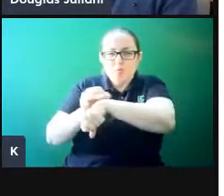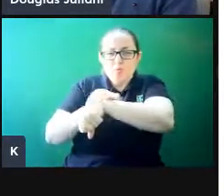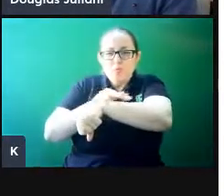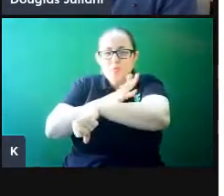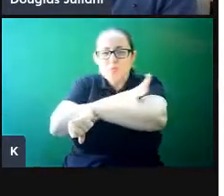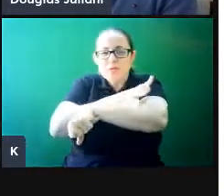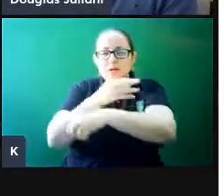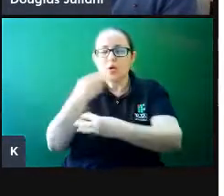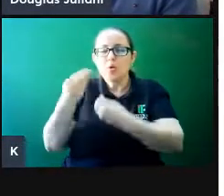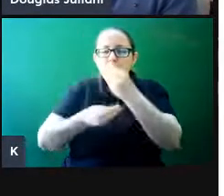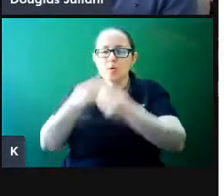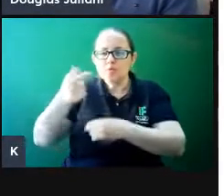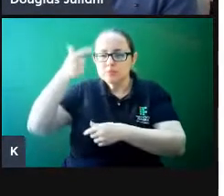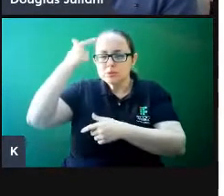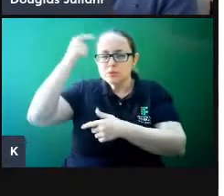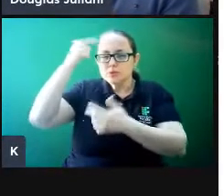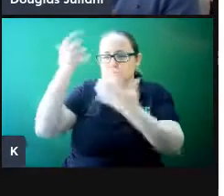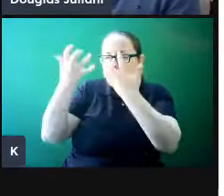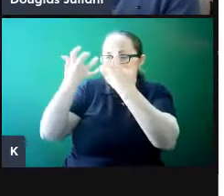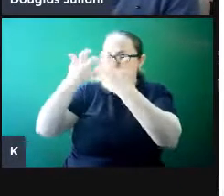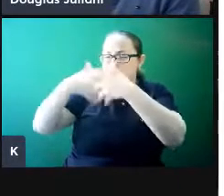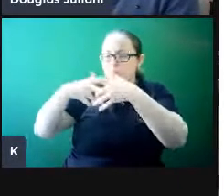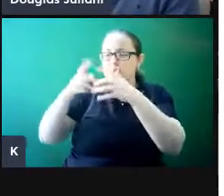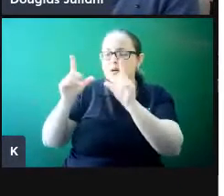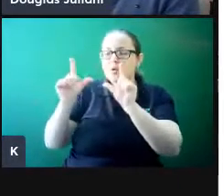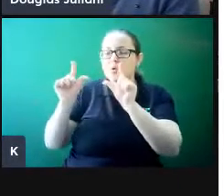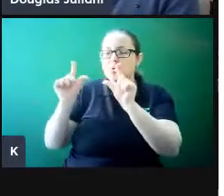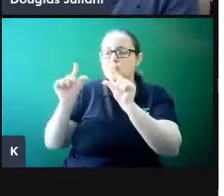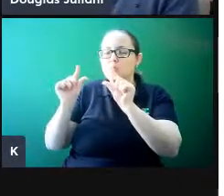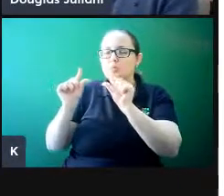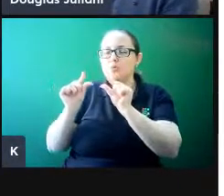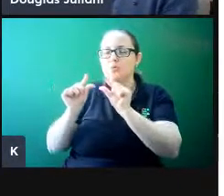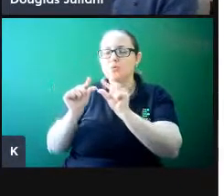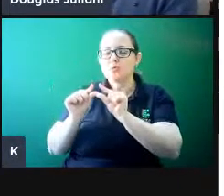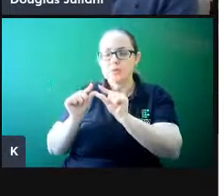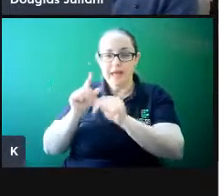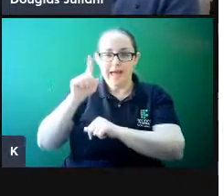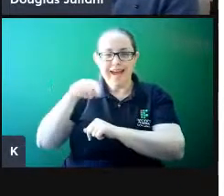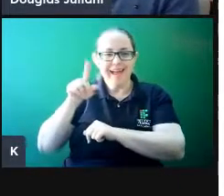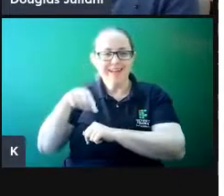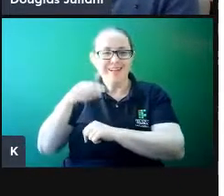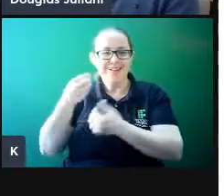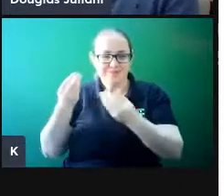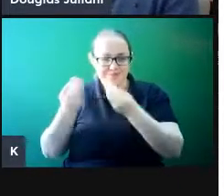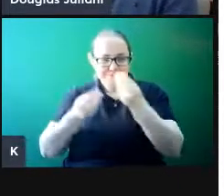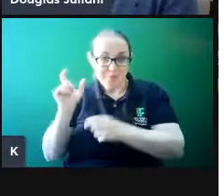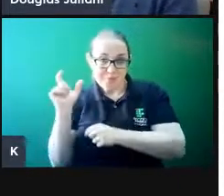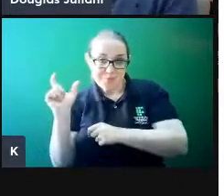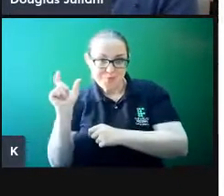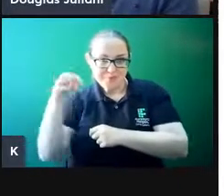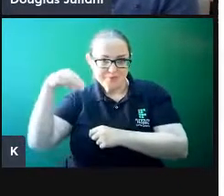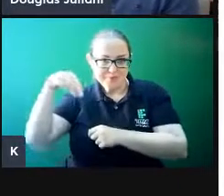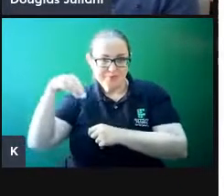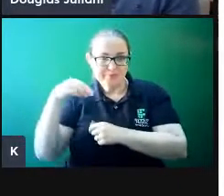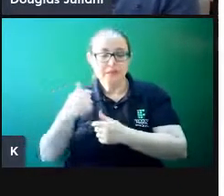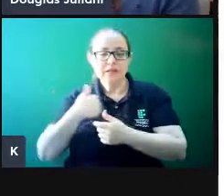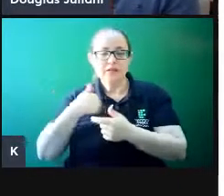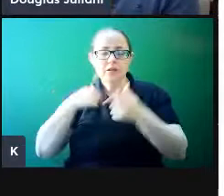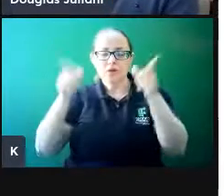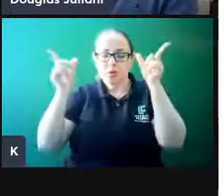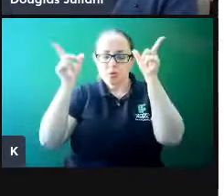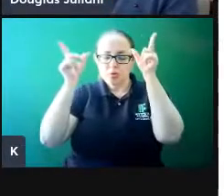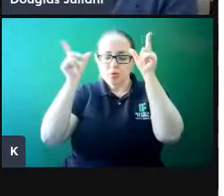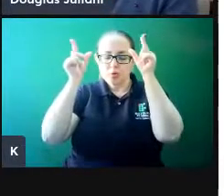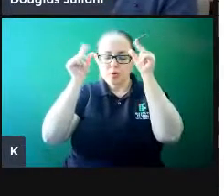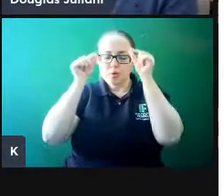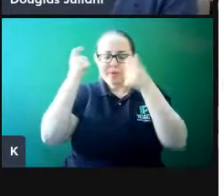processo cognitivo diminui. Essa é a grande sacada do mindfulness. E isso faz com que a gente reduza a nossa preocupação com o